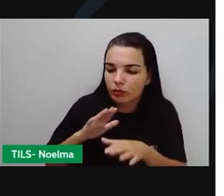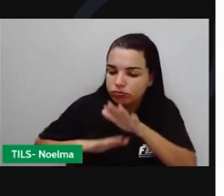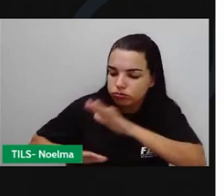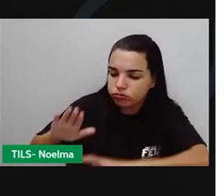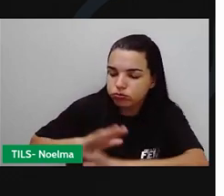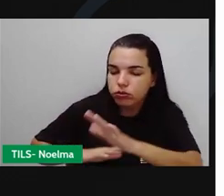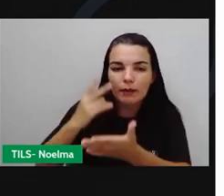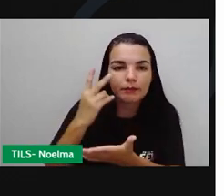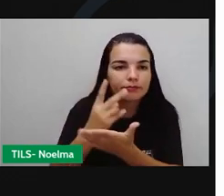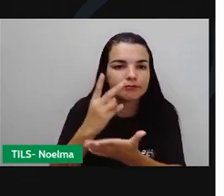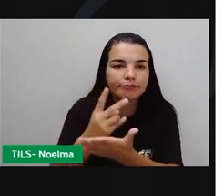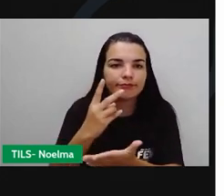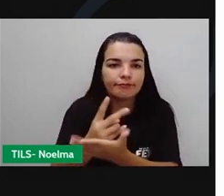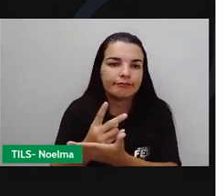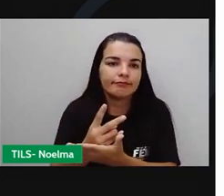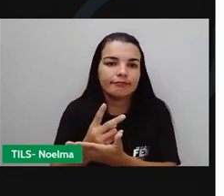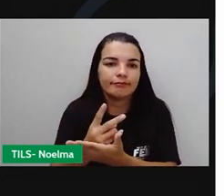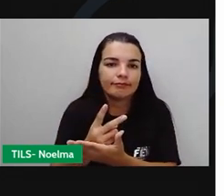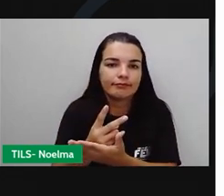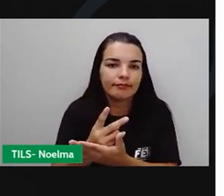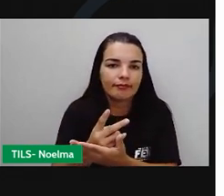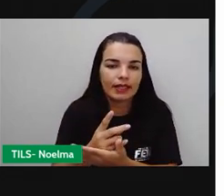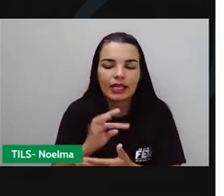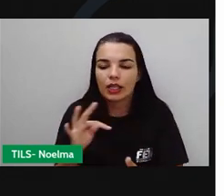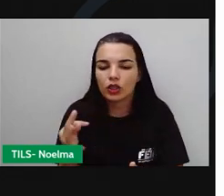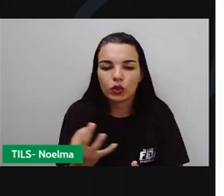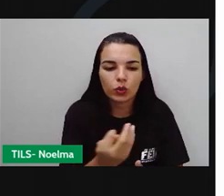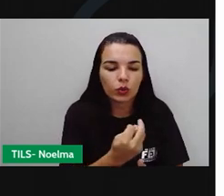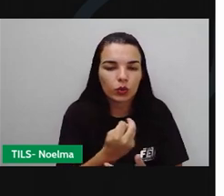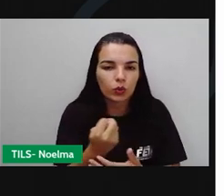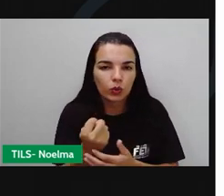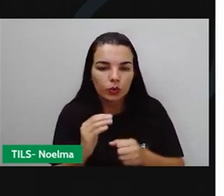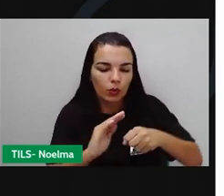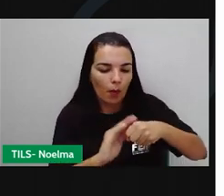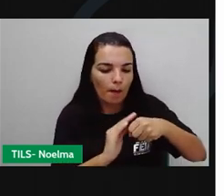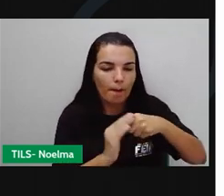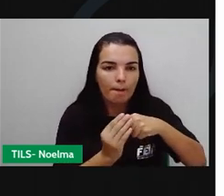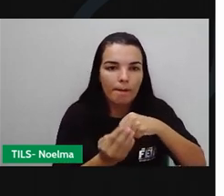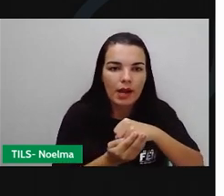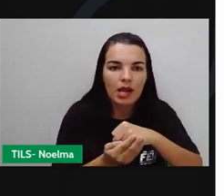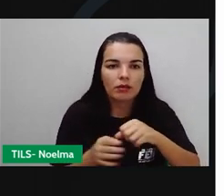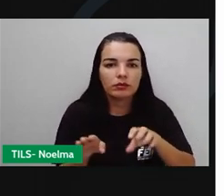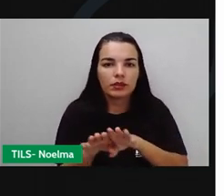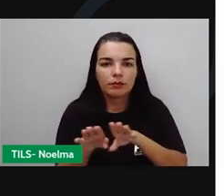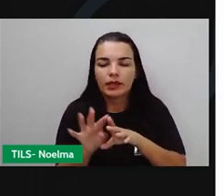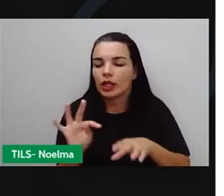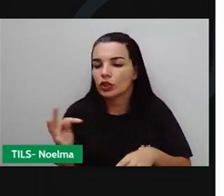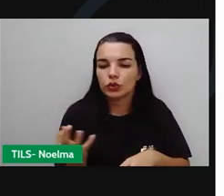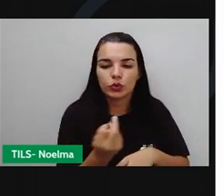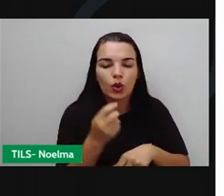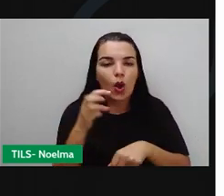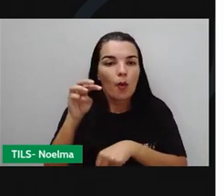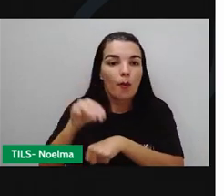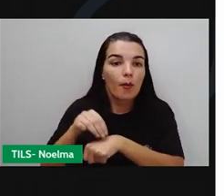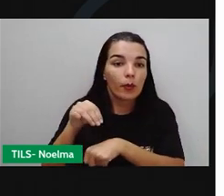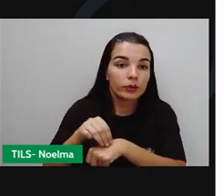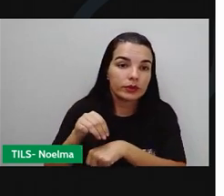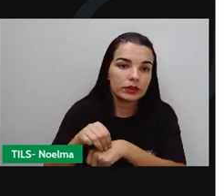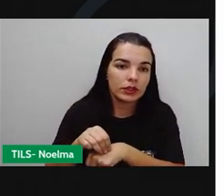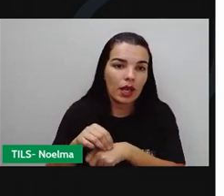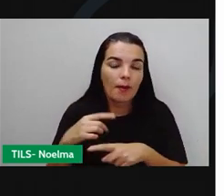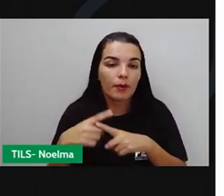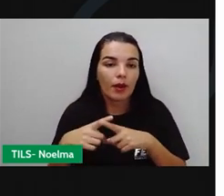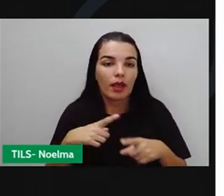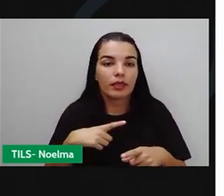João, São Pedro, festas juninas em todos os bairros, em todos os municípios. Aqui em Rolim de Moura, a preocupação do